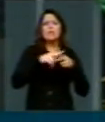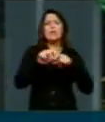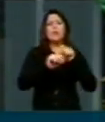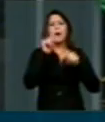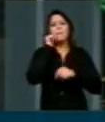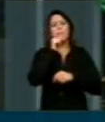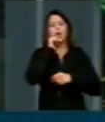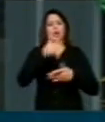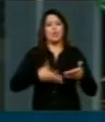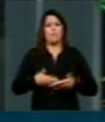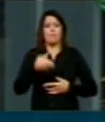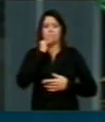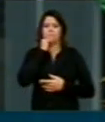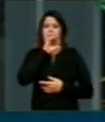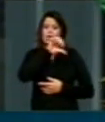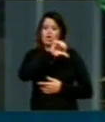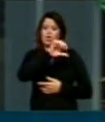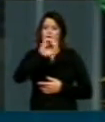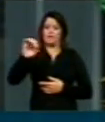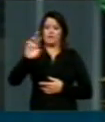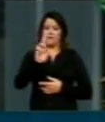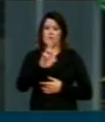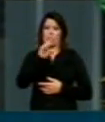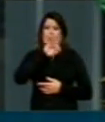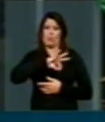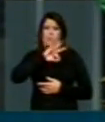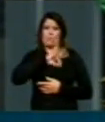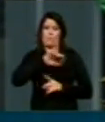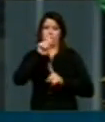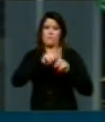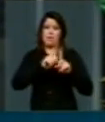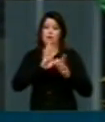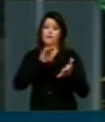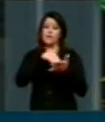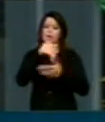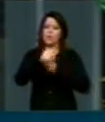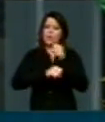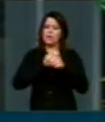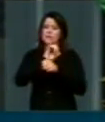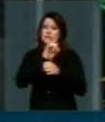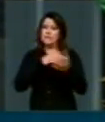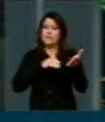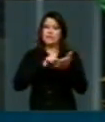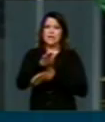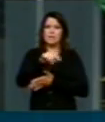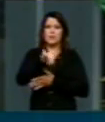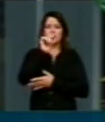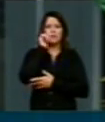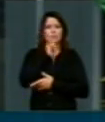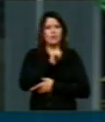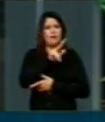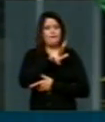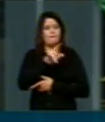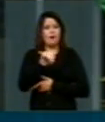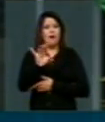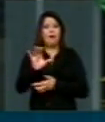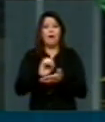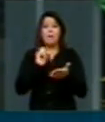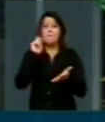doméstica que, por exemplo, ganha 900 reais por mês. Ao final de um ano, caso ele venha demitir essa pessoa,